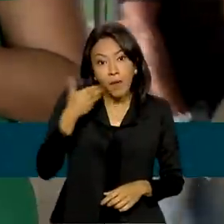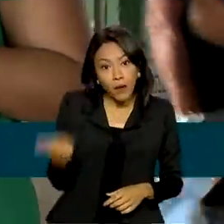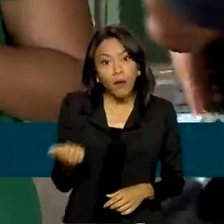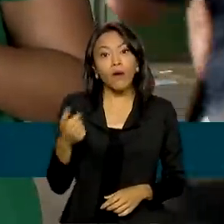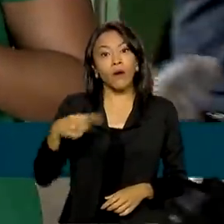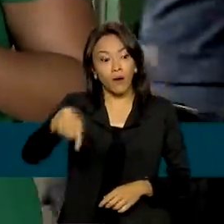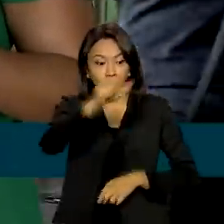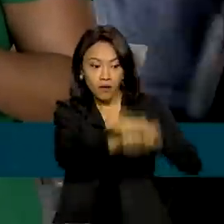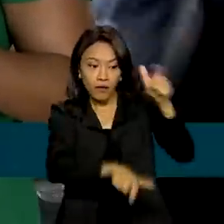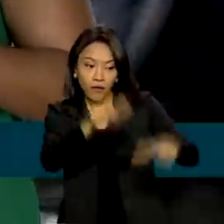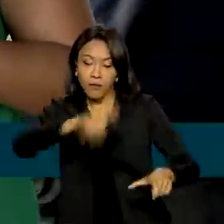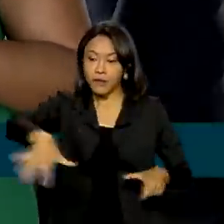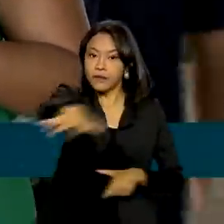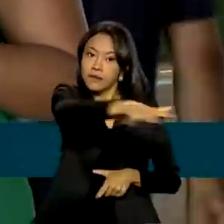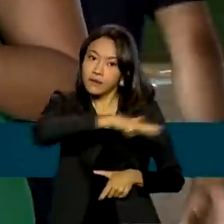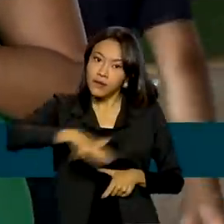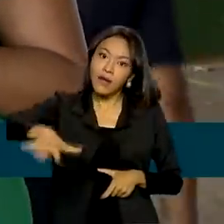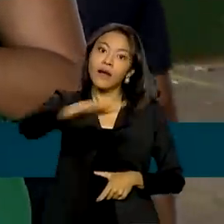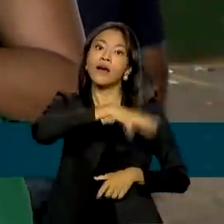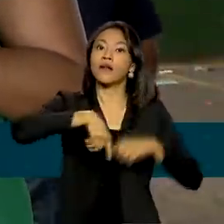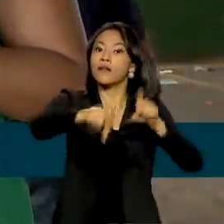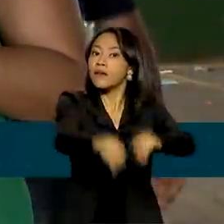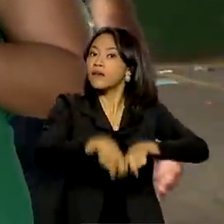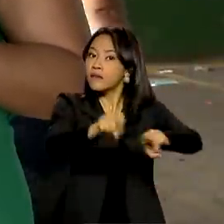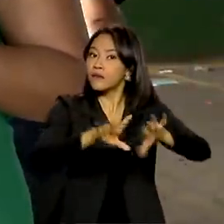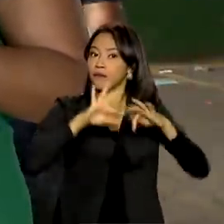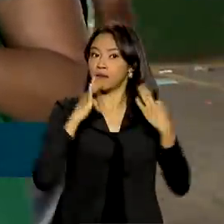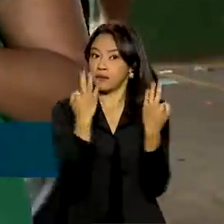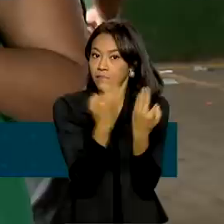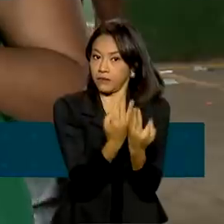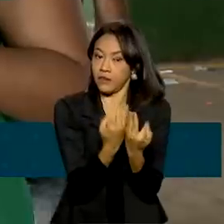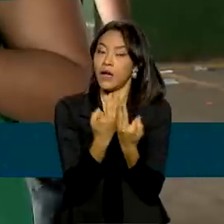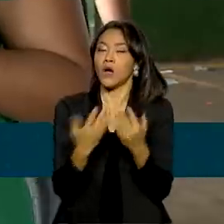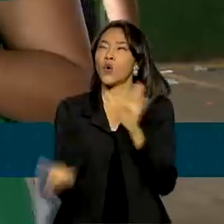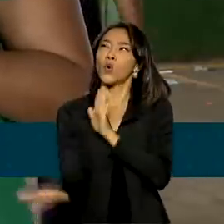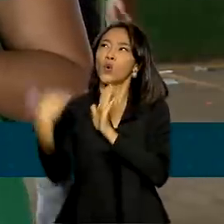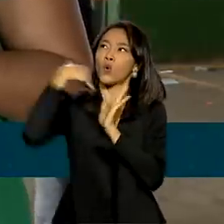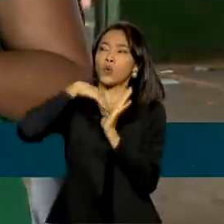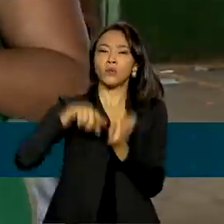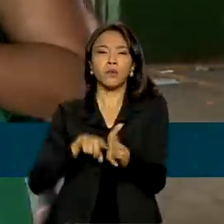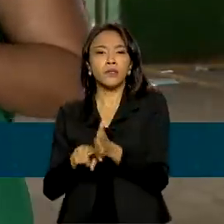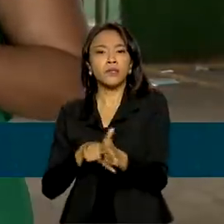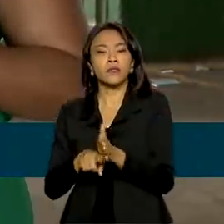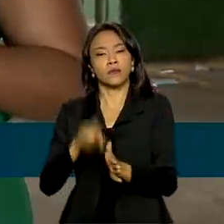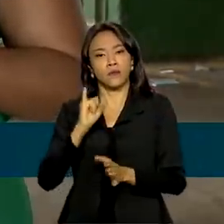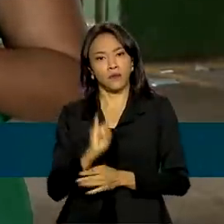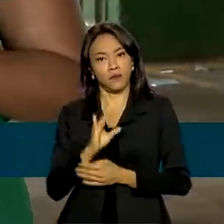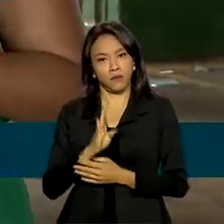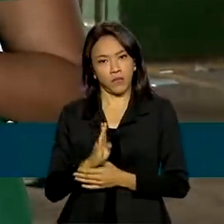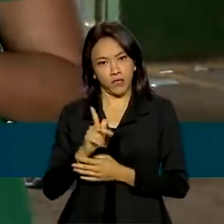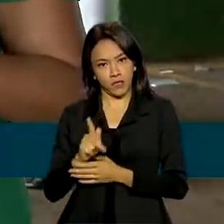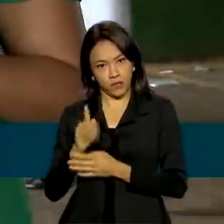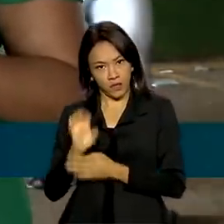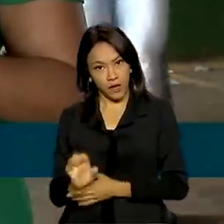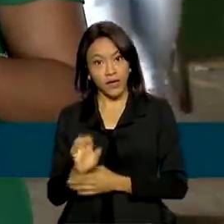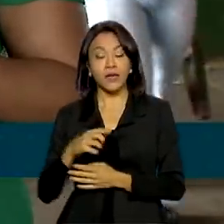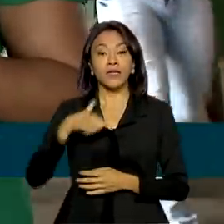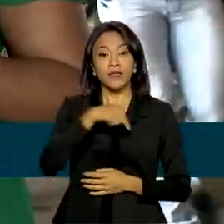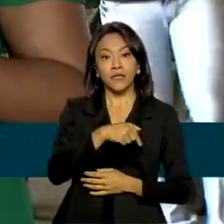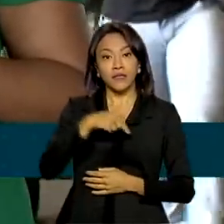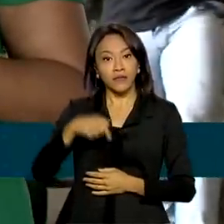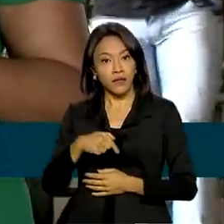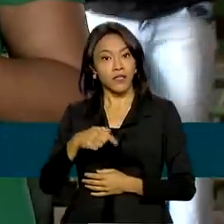setor fundamental no país, a agricultura familiar. Segundo o último censo do IBGE, 77% dos